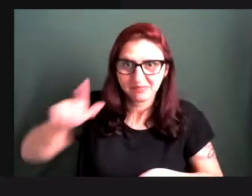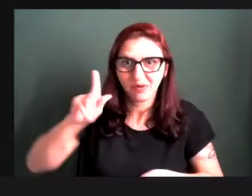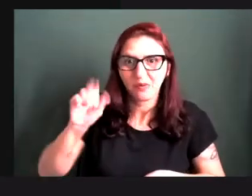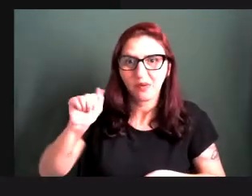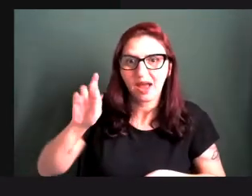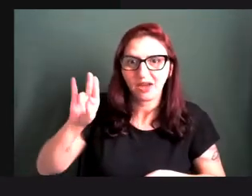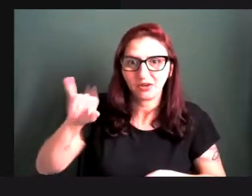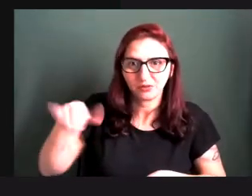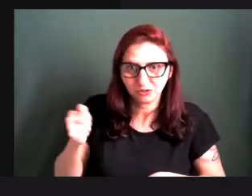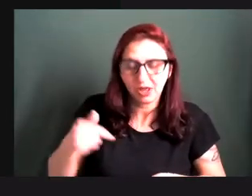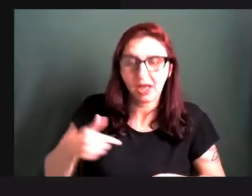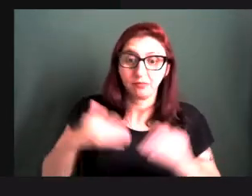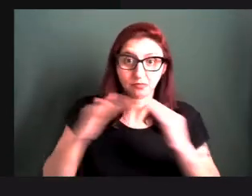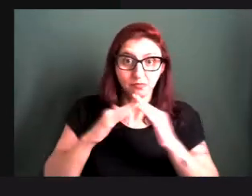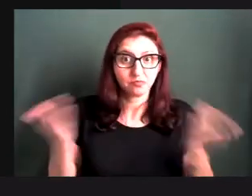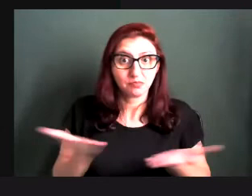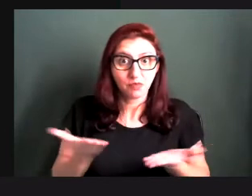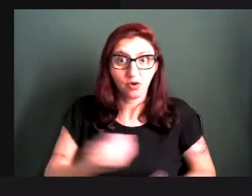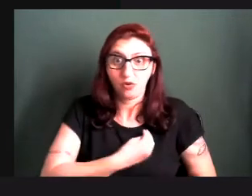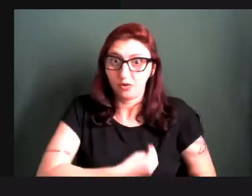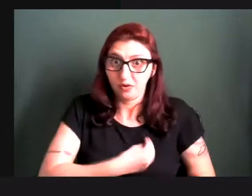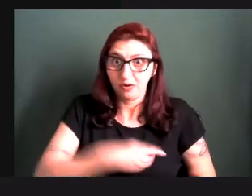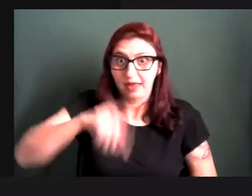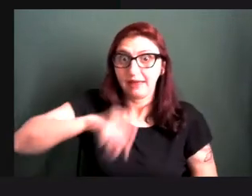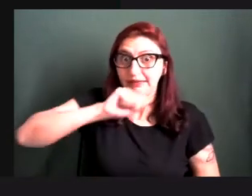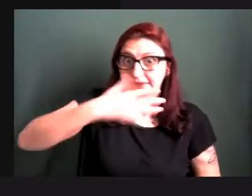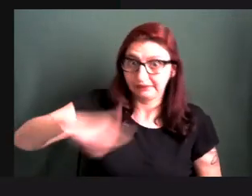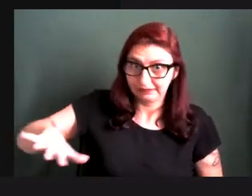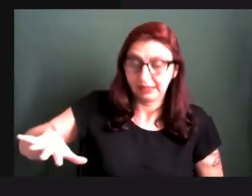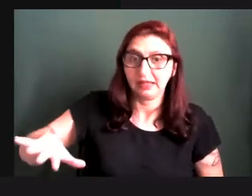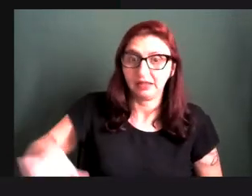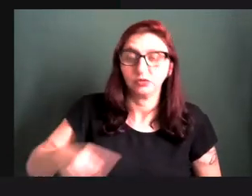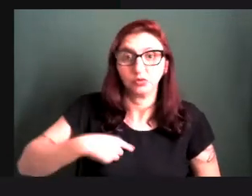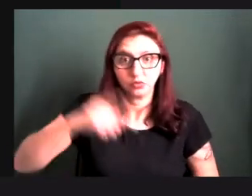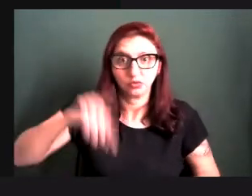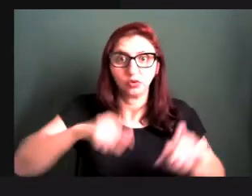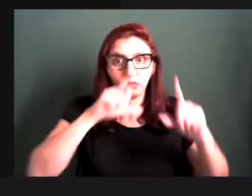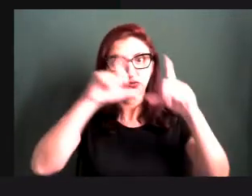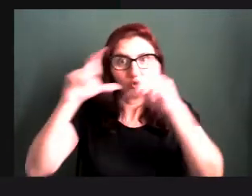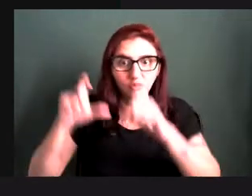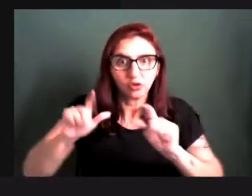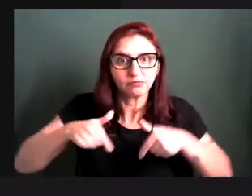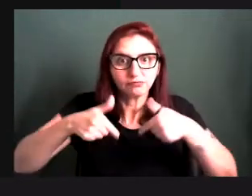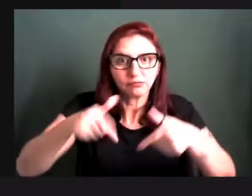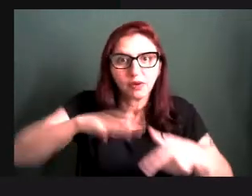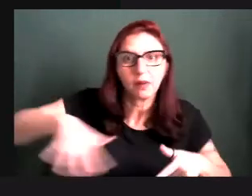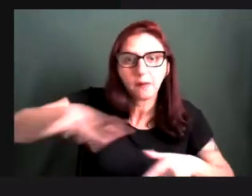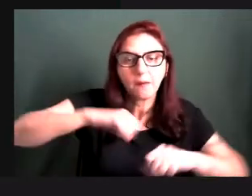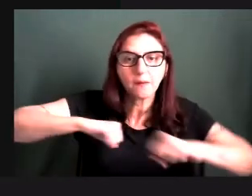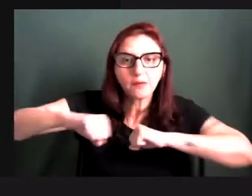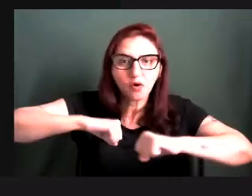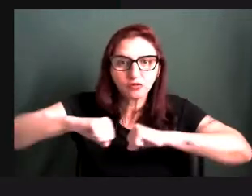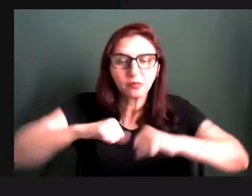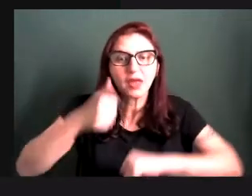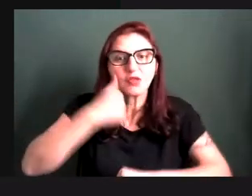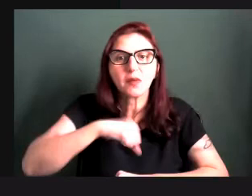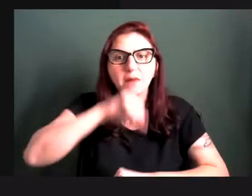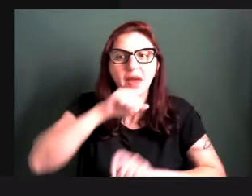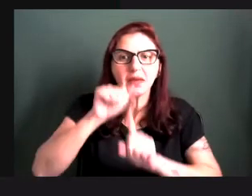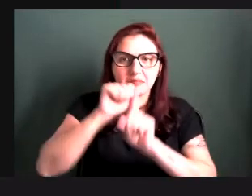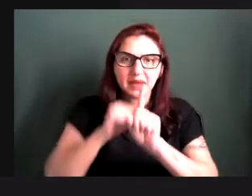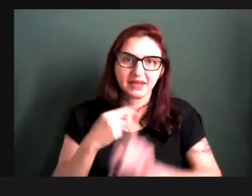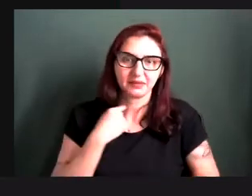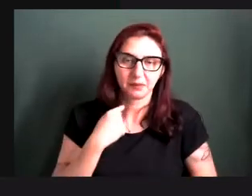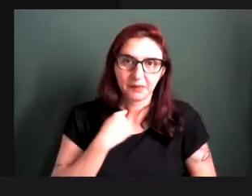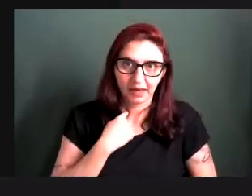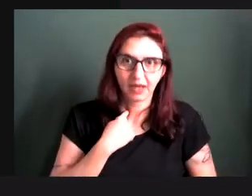sobrevivo aqui na cidade de Santos, sou fotógrafa e militante do movimento Mães de Maio e estou à frente de outros movimentos sociais aqui da Baixada,